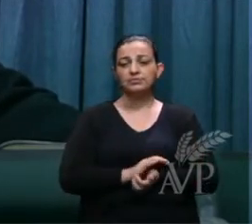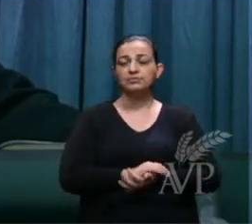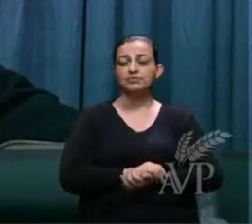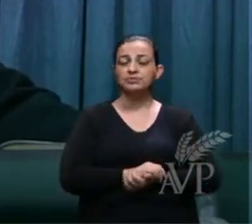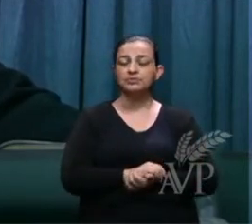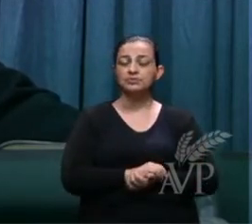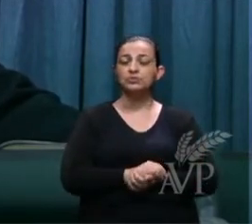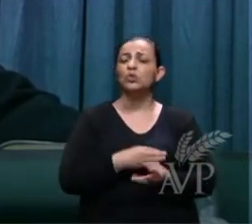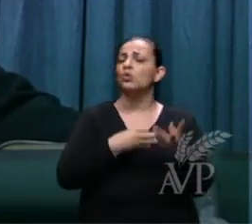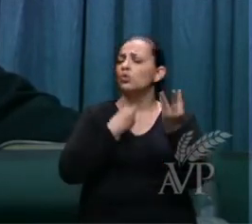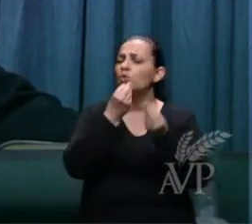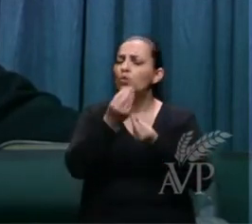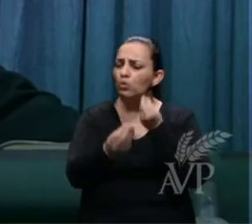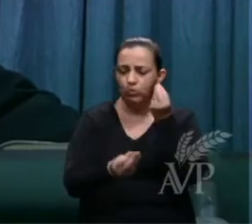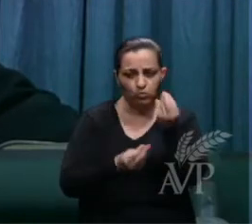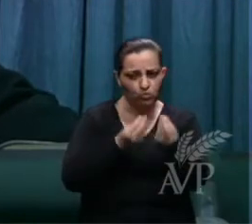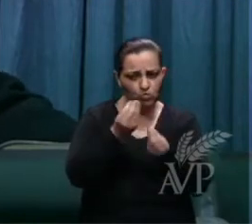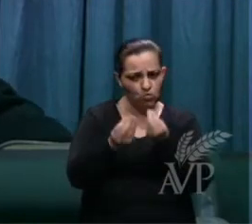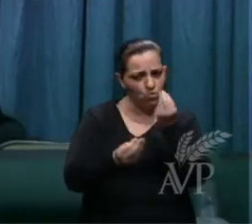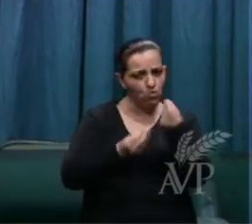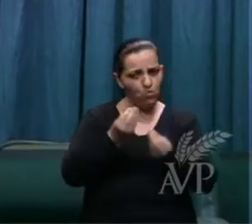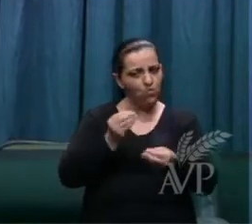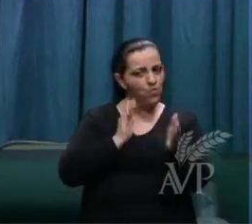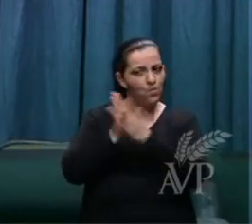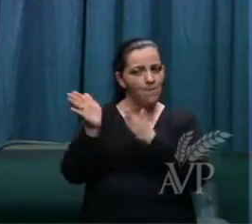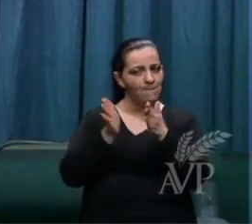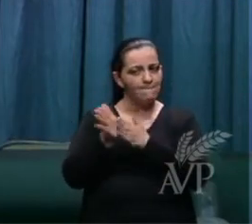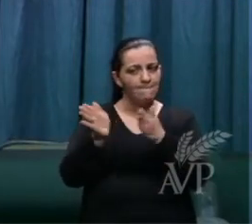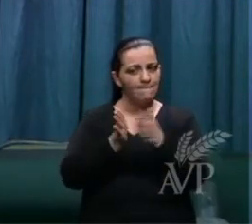Como vai fugir disto?